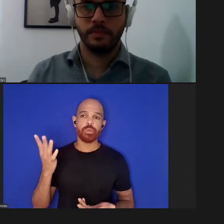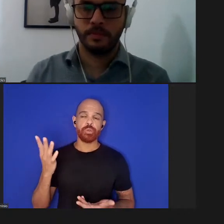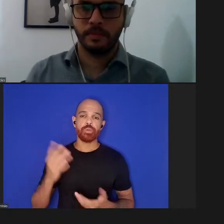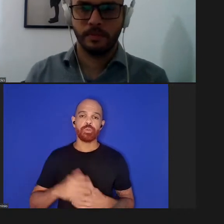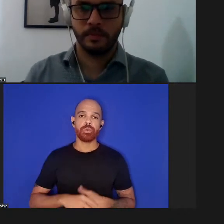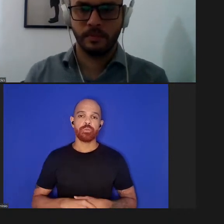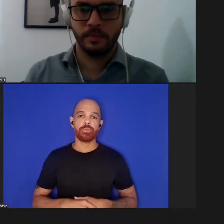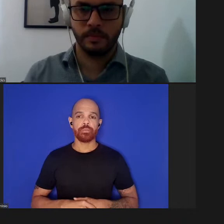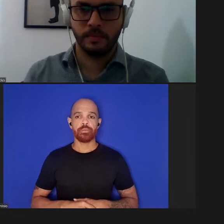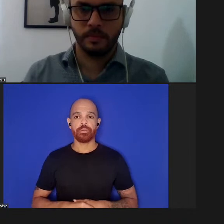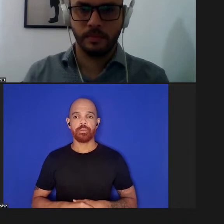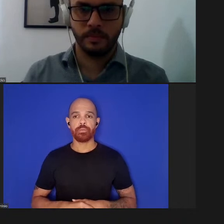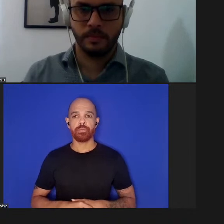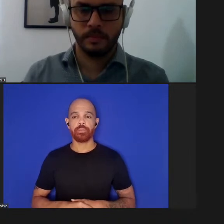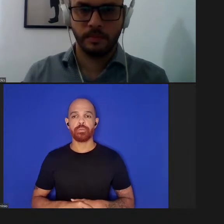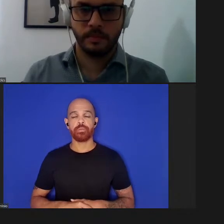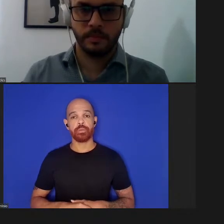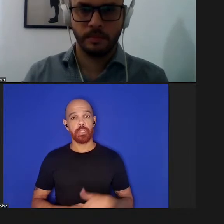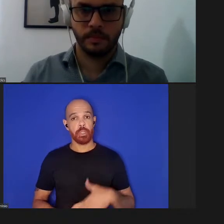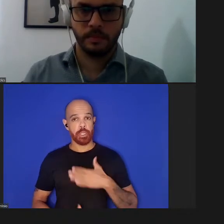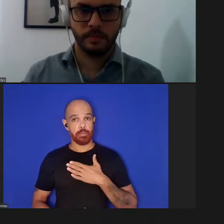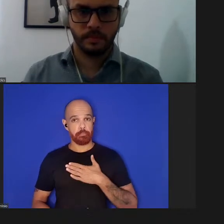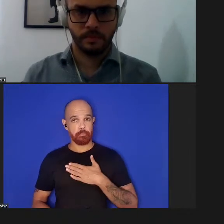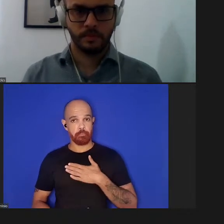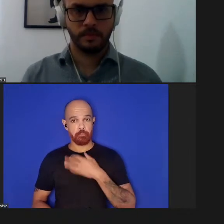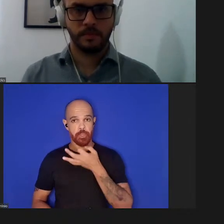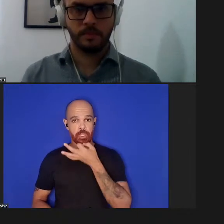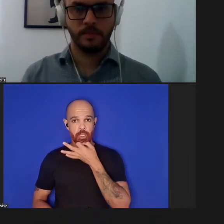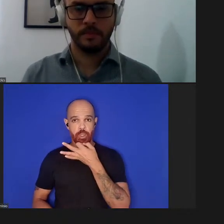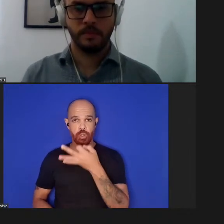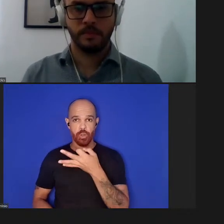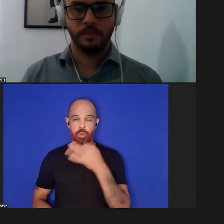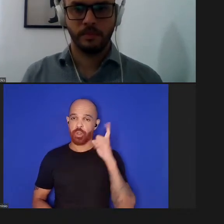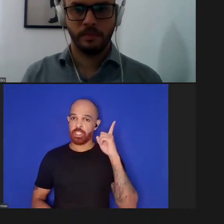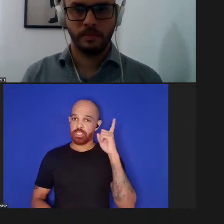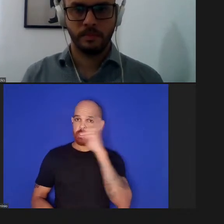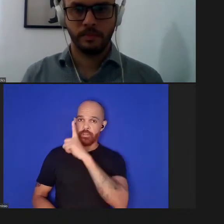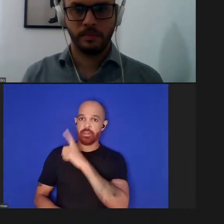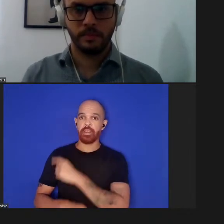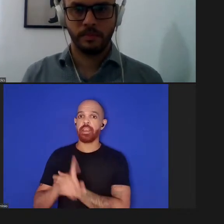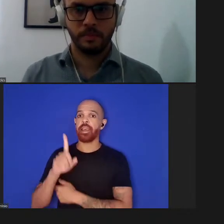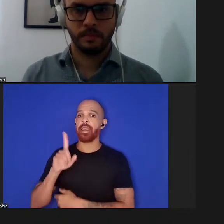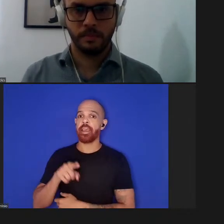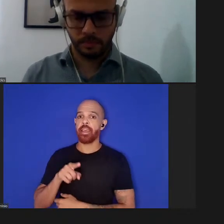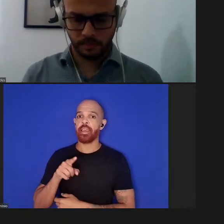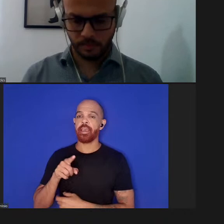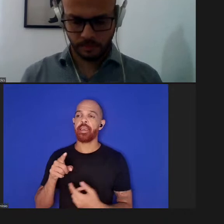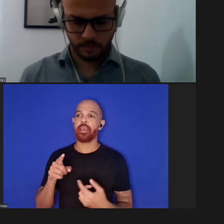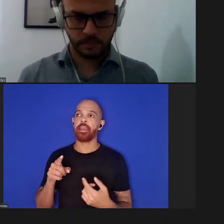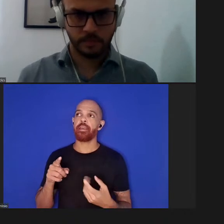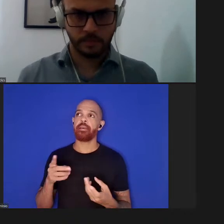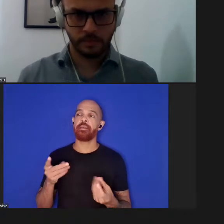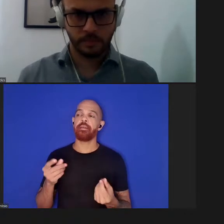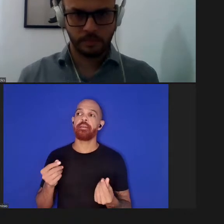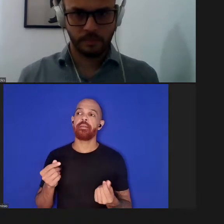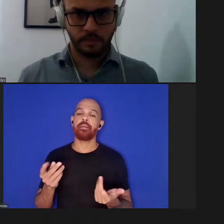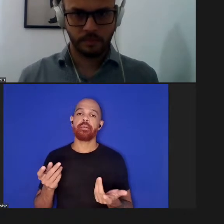na minha opinião o desafio é poder